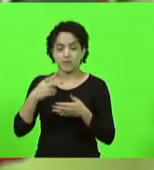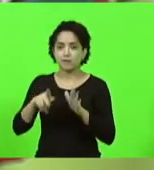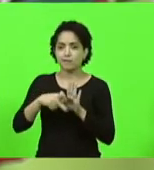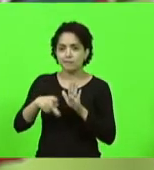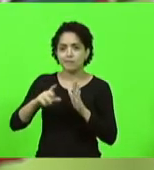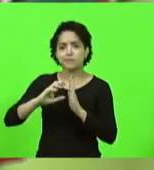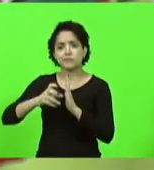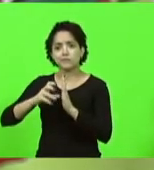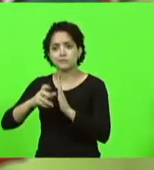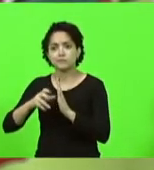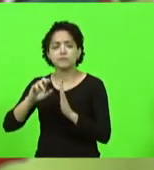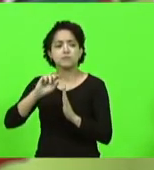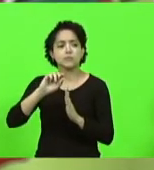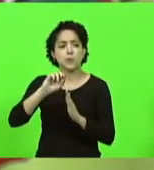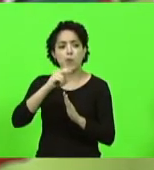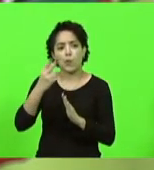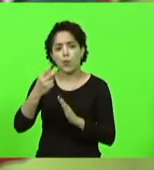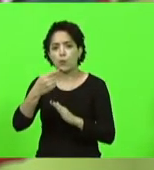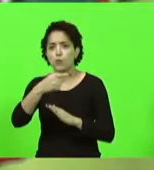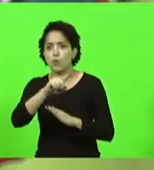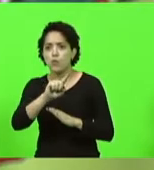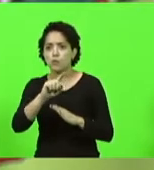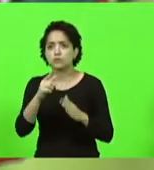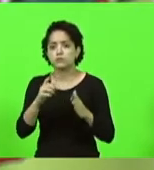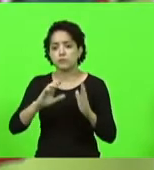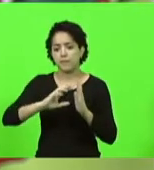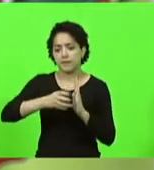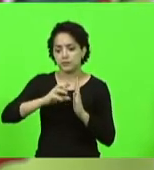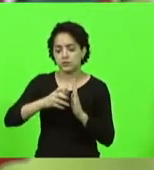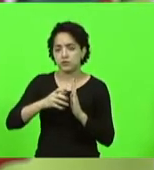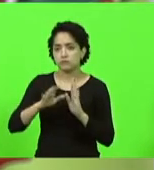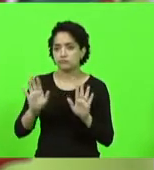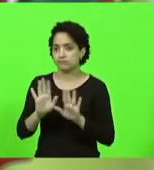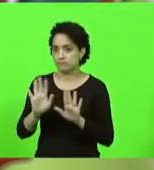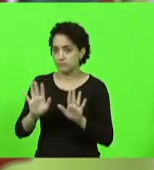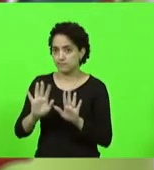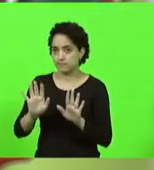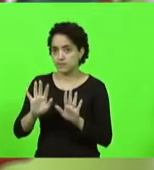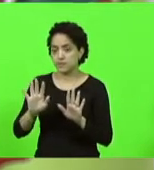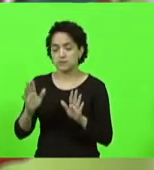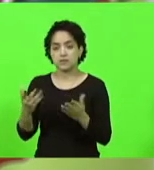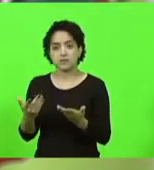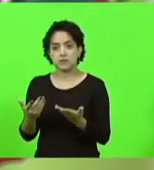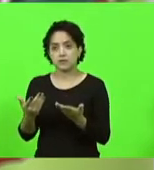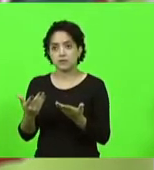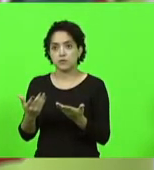governador ou do partido aliado do governador. E essa não tem sido a métrica do governo.